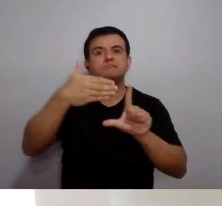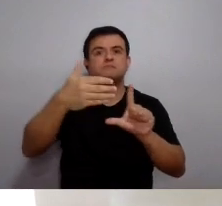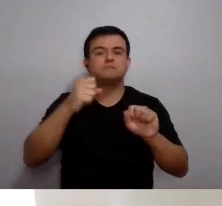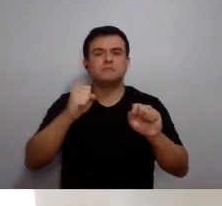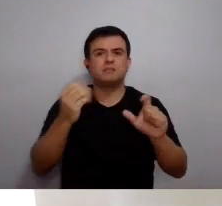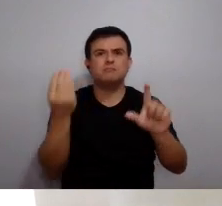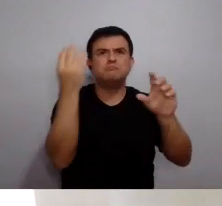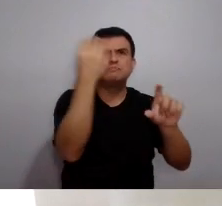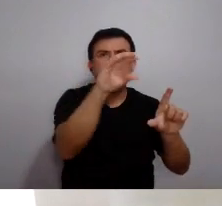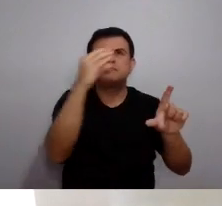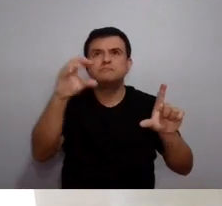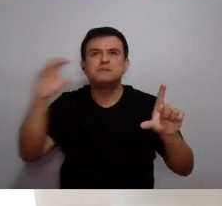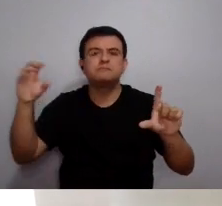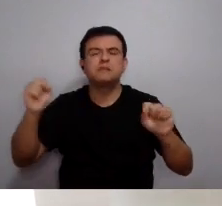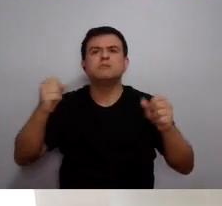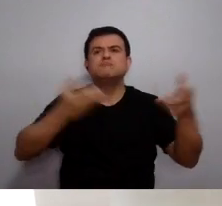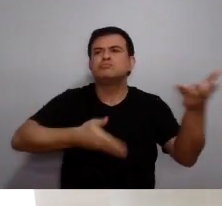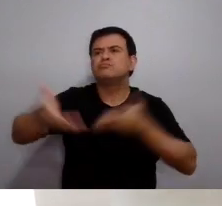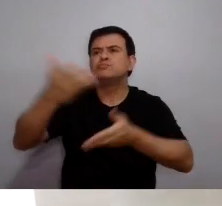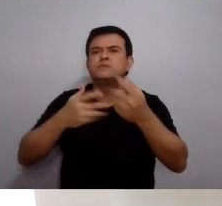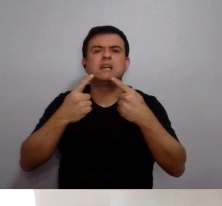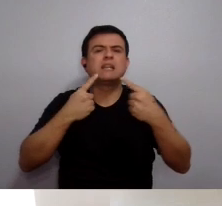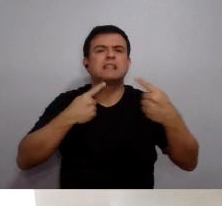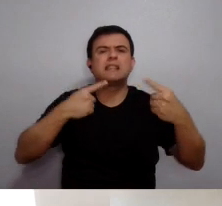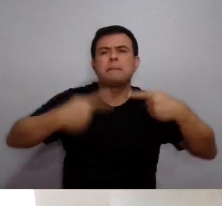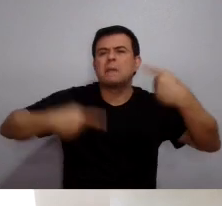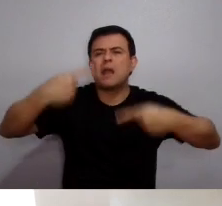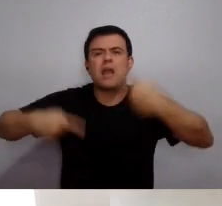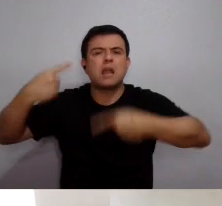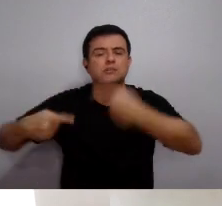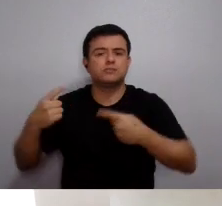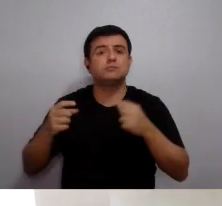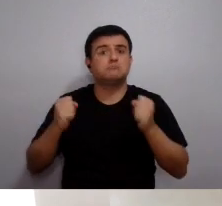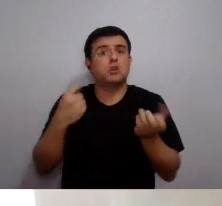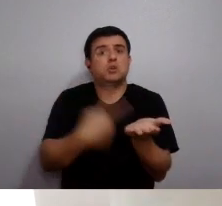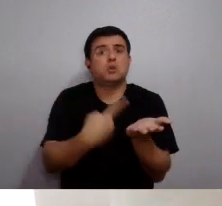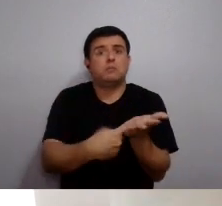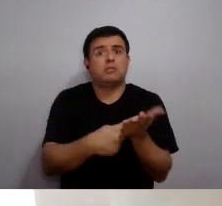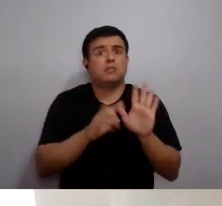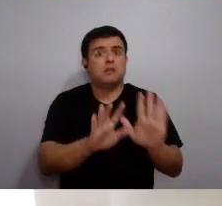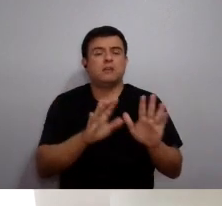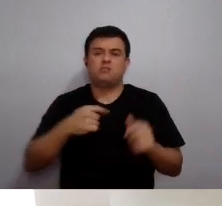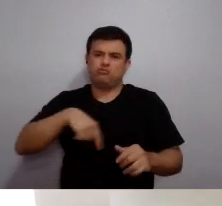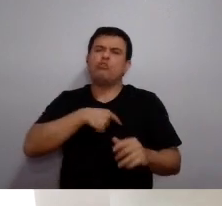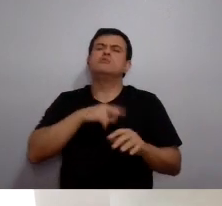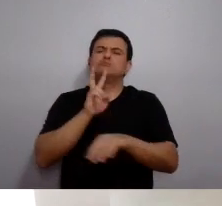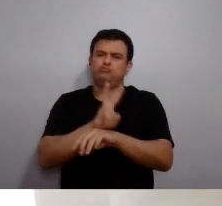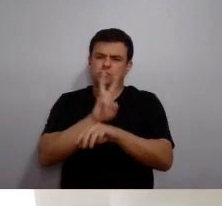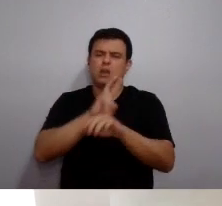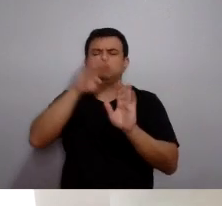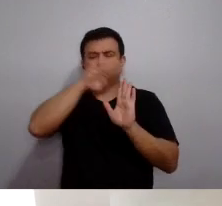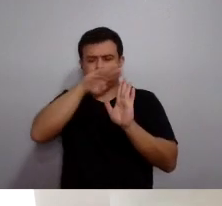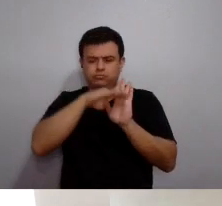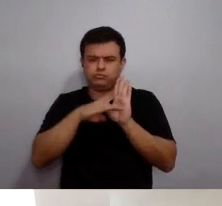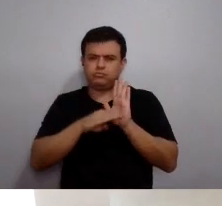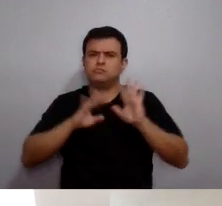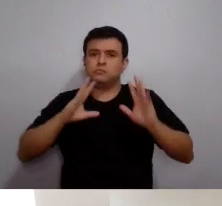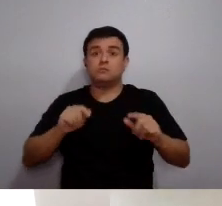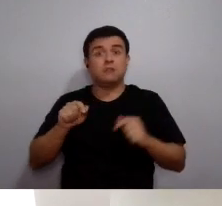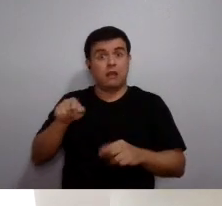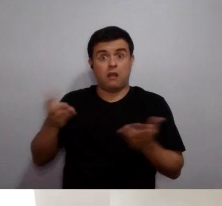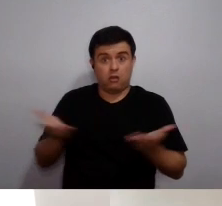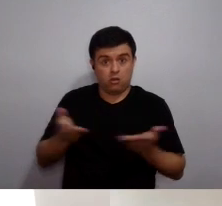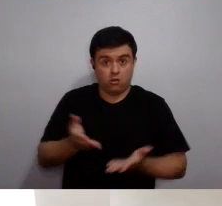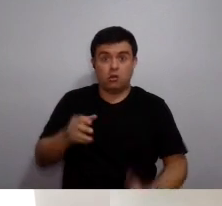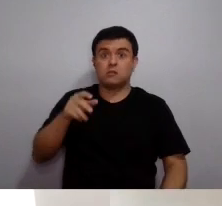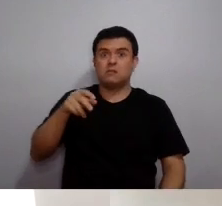se interessarem para trocar algumas ideias. Então, gente tomou todas as providências, todos os cuidados, melhor do